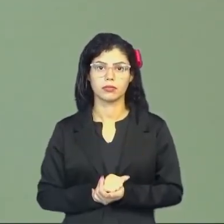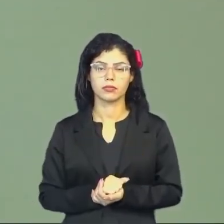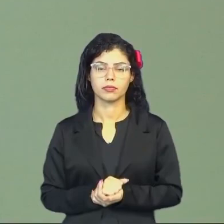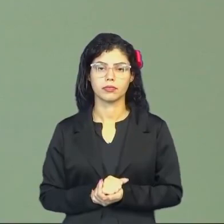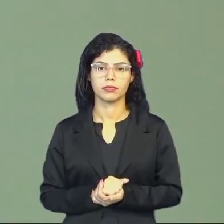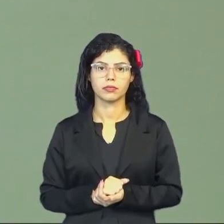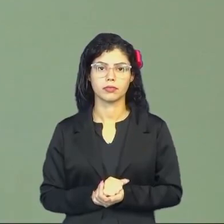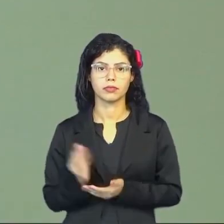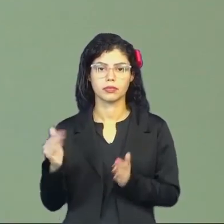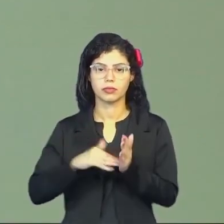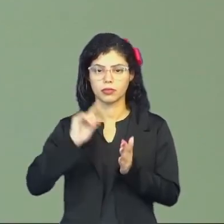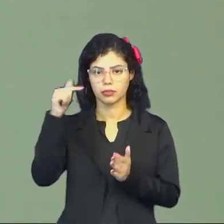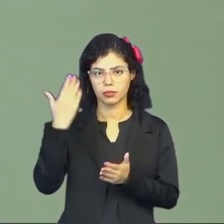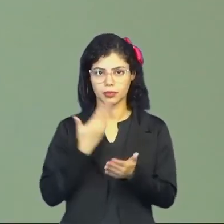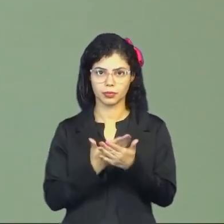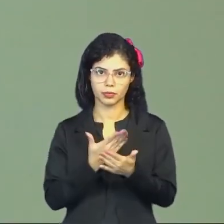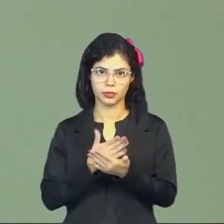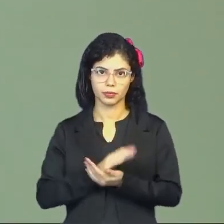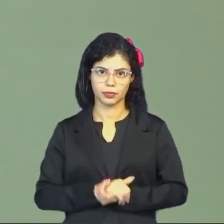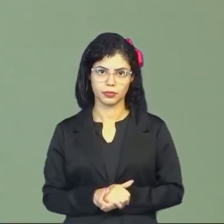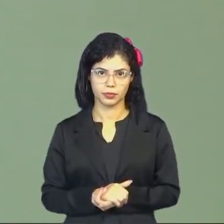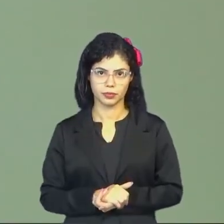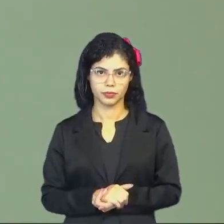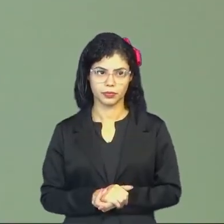E até a próxima aula.